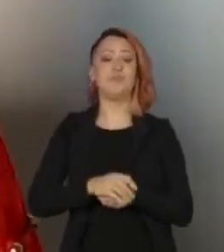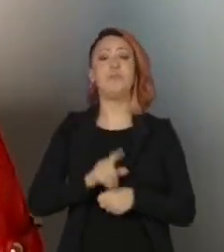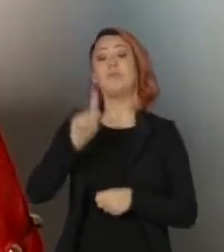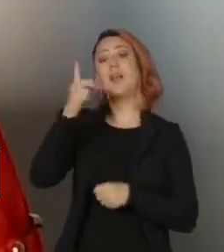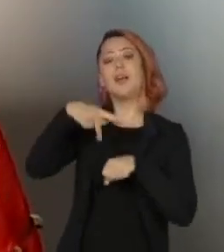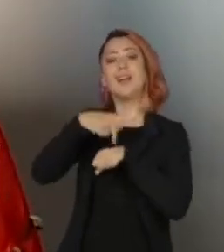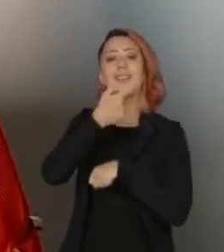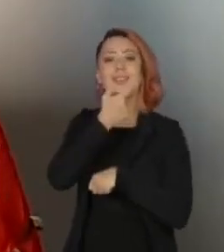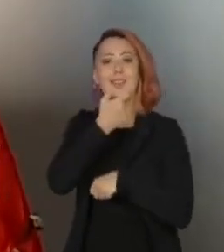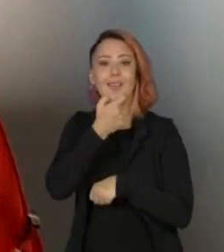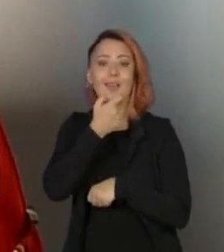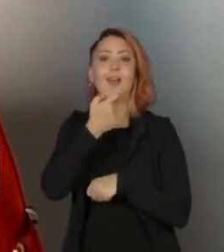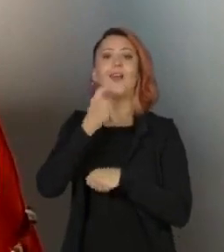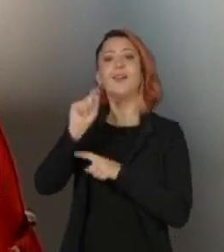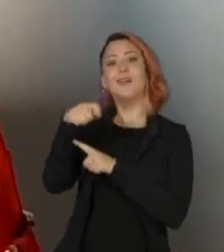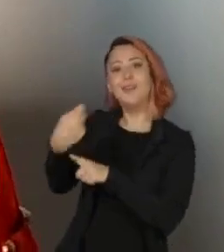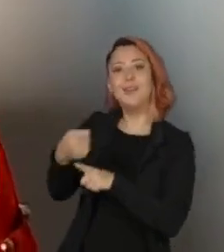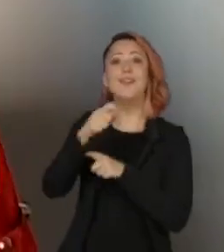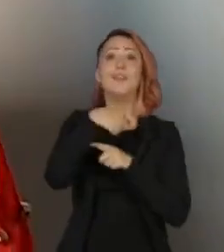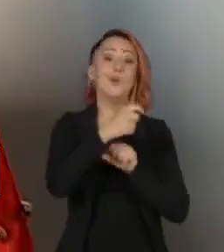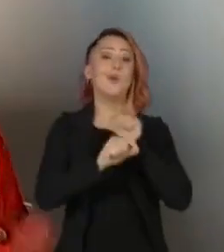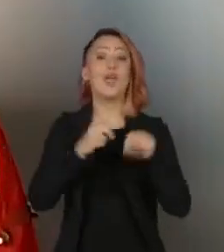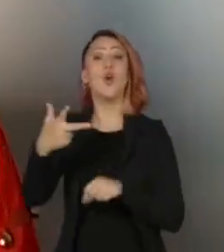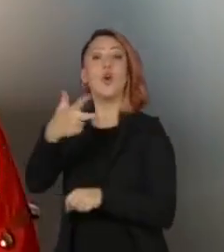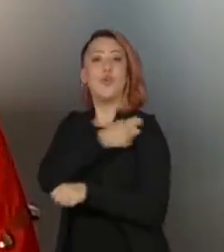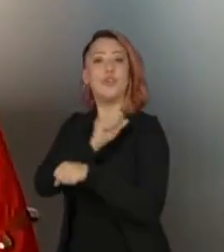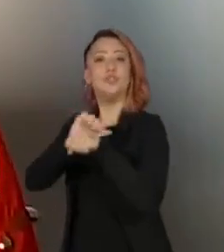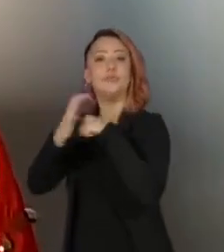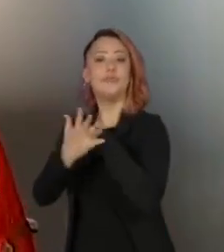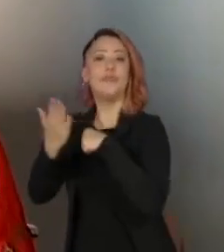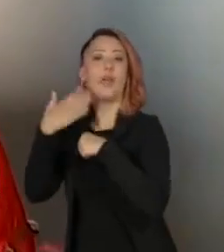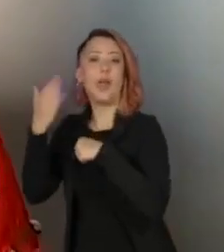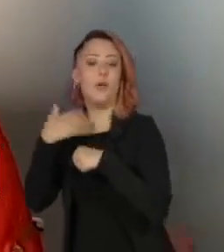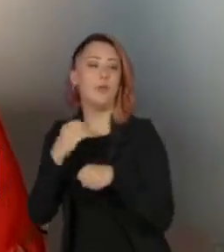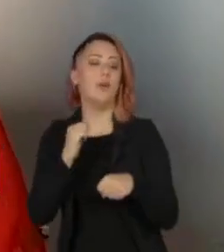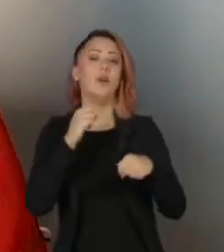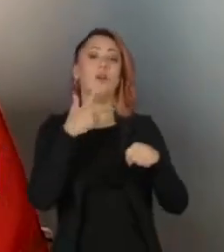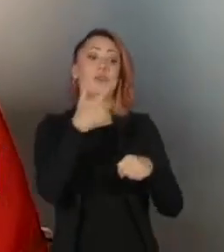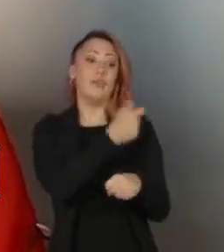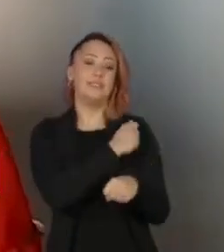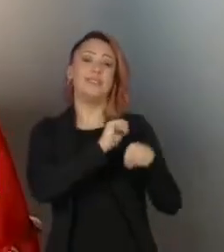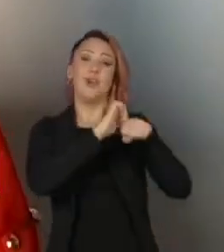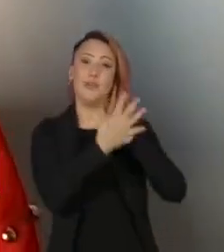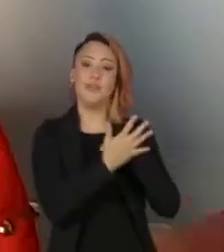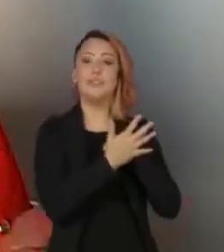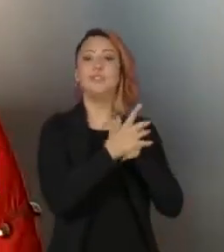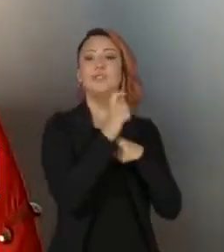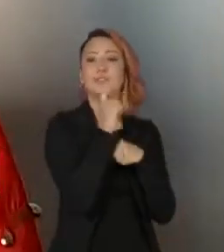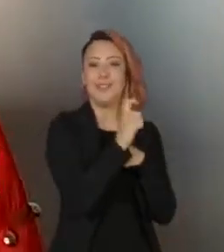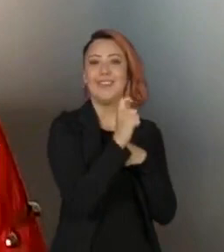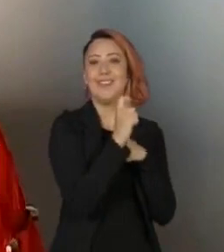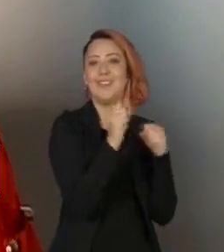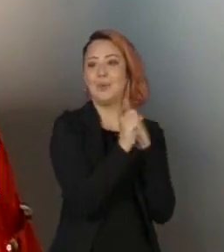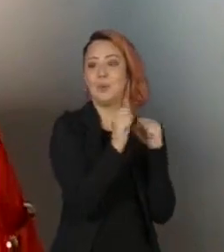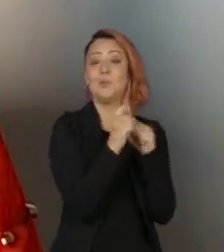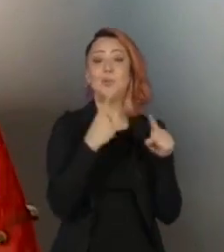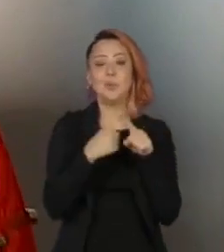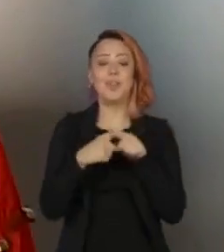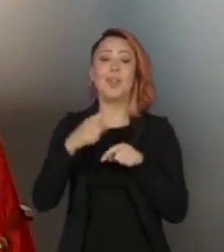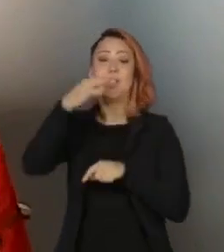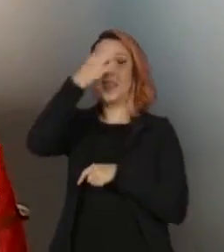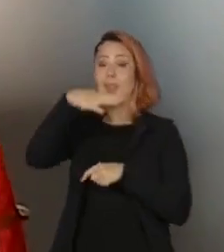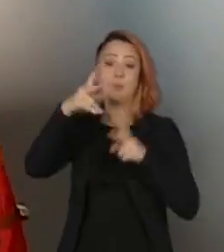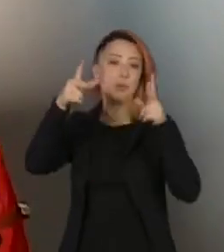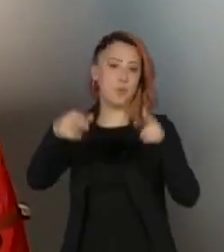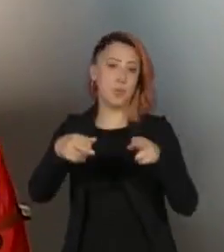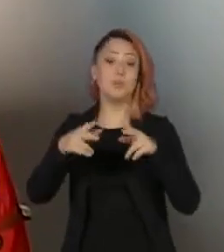outono, para vacina contra a COVID, diferente da gripe. E por que até essa diferença? Porque a gripe, a gente sabe que é o vírus